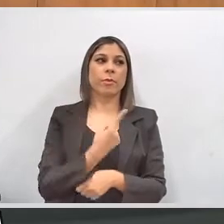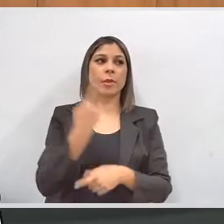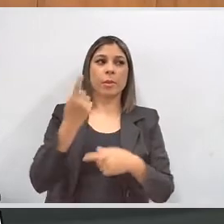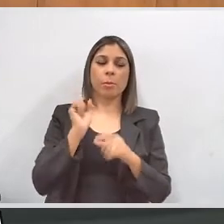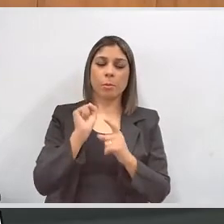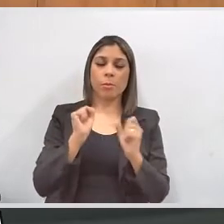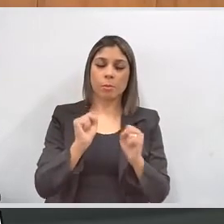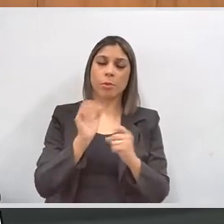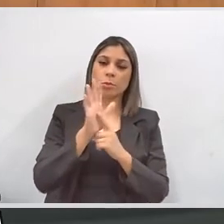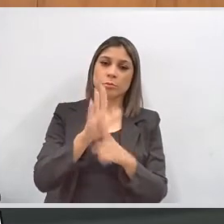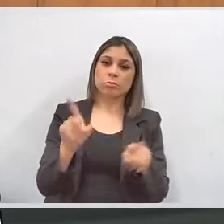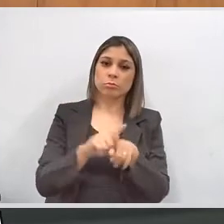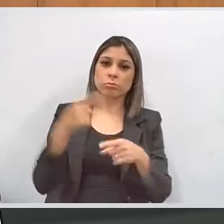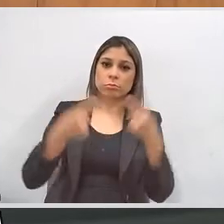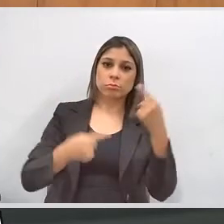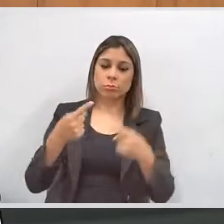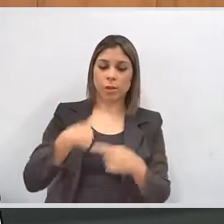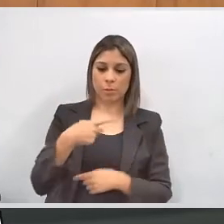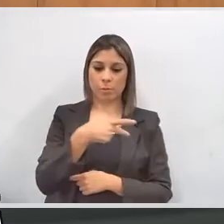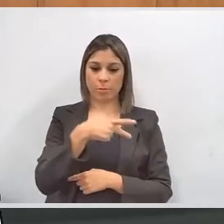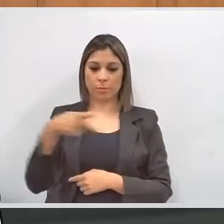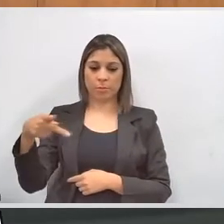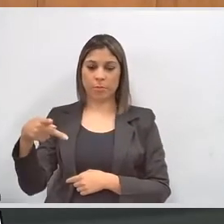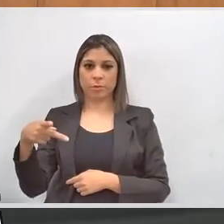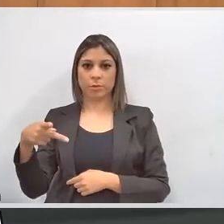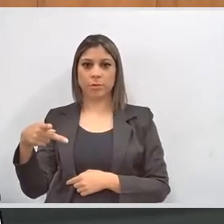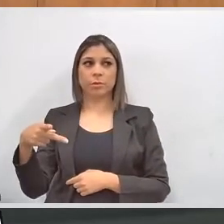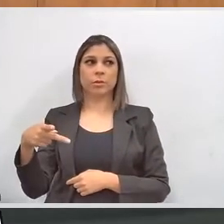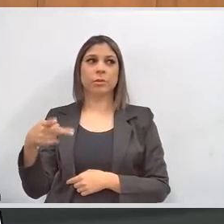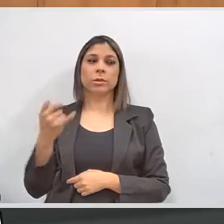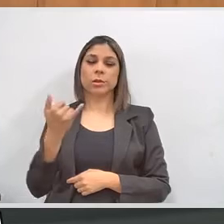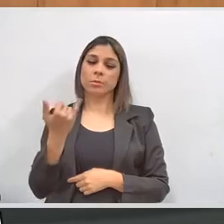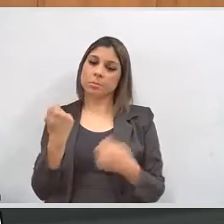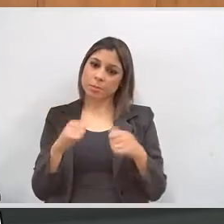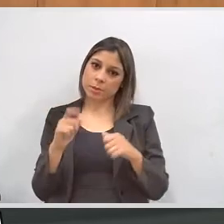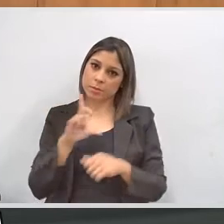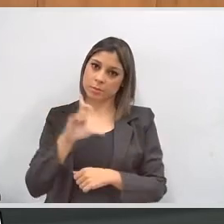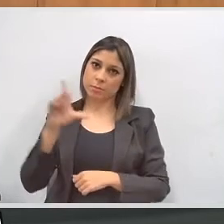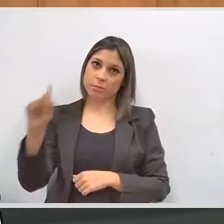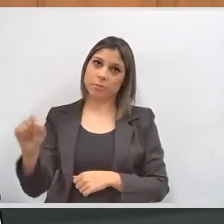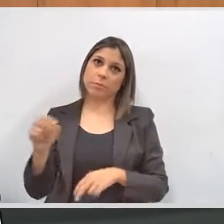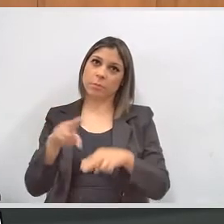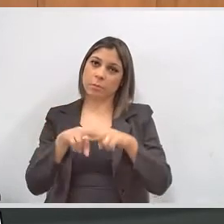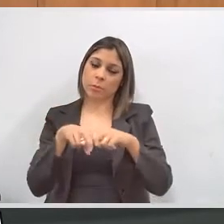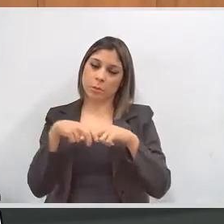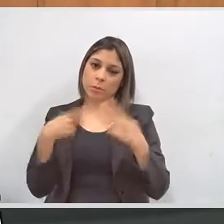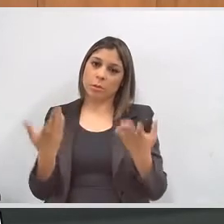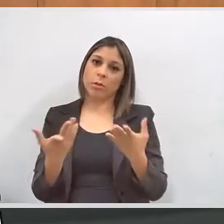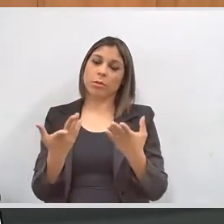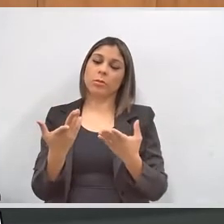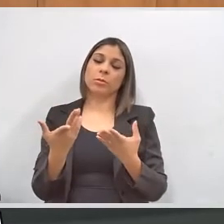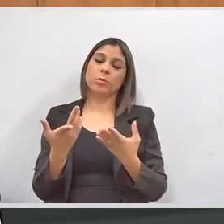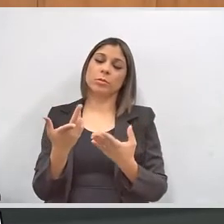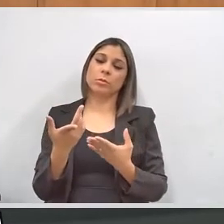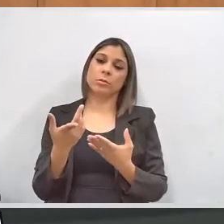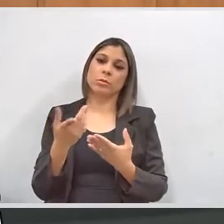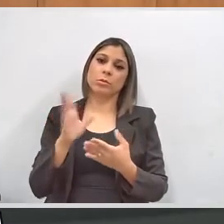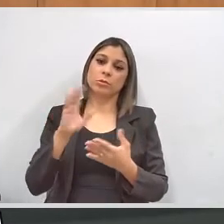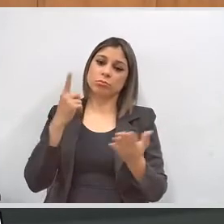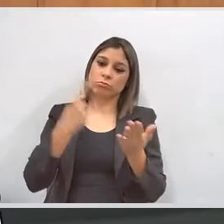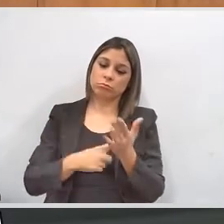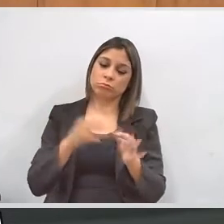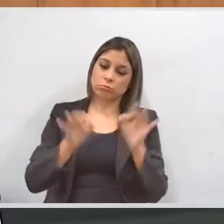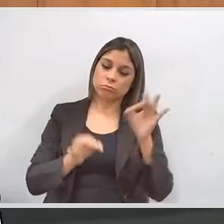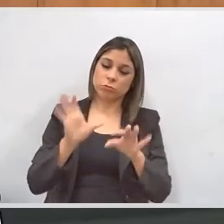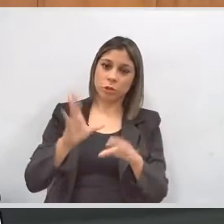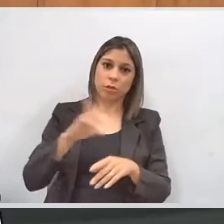vocês este assunto. Eu, como presidente já anunciou, terei que me ausentar por força de sessão de julgamento